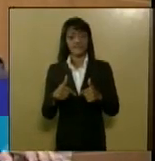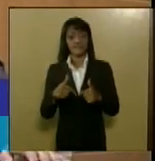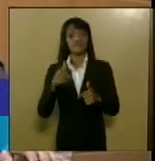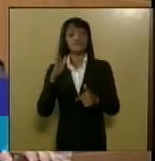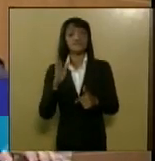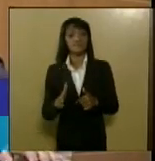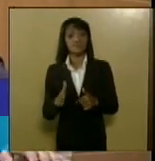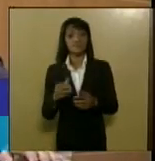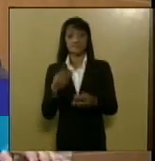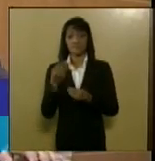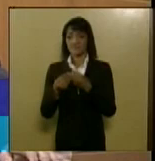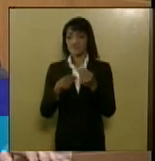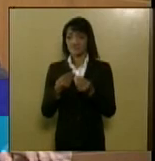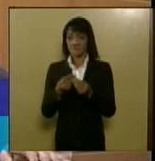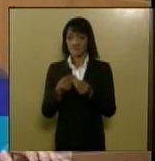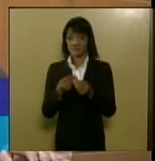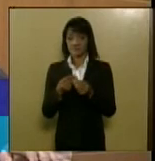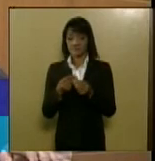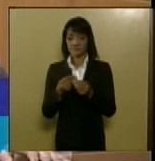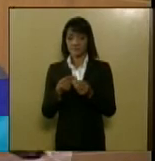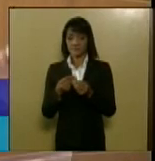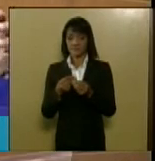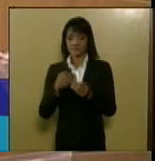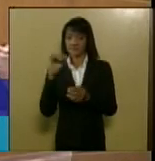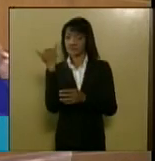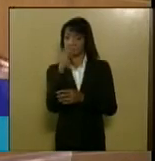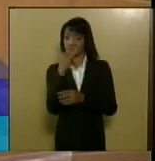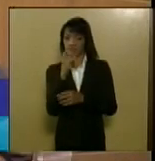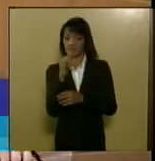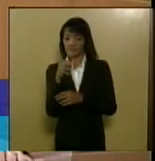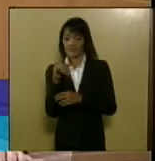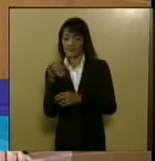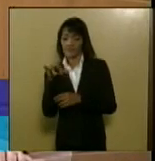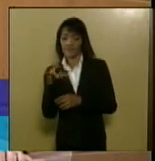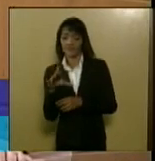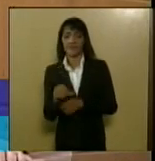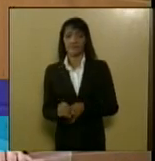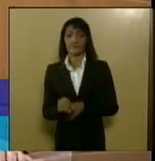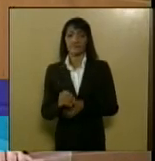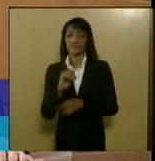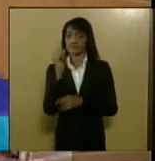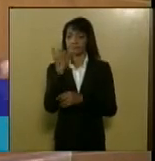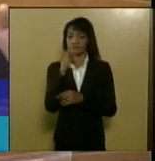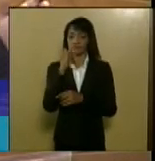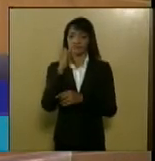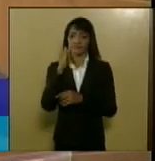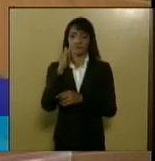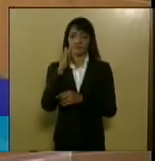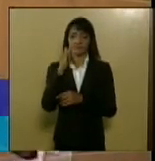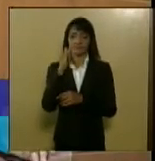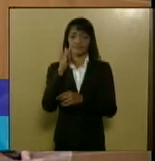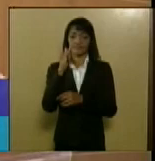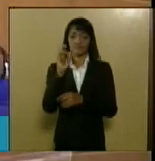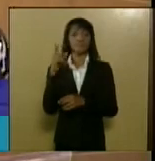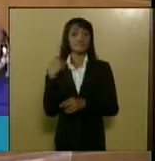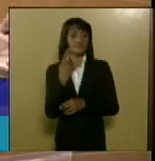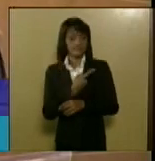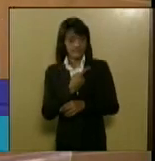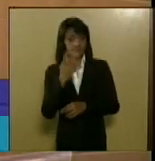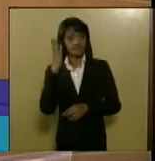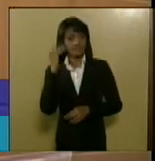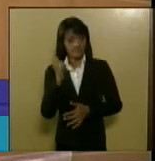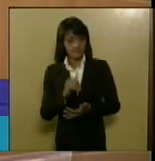a geração de energia, a microgeração de energia. Nós sabemos da